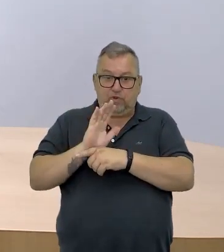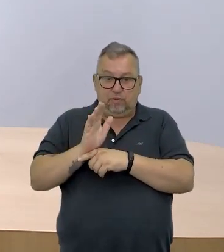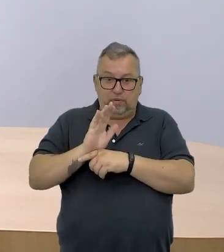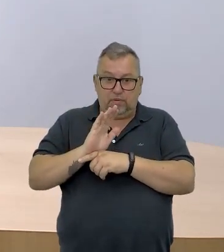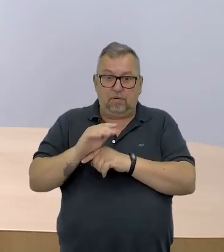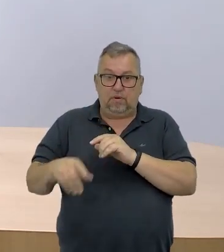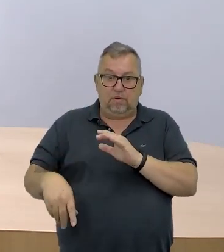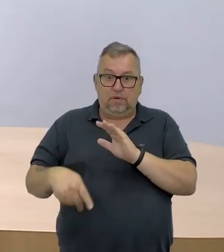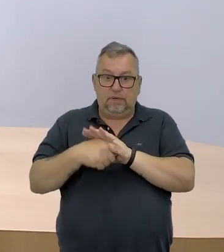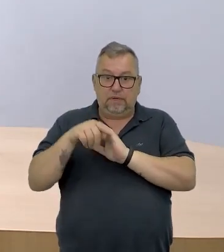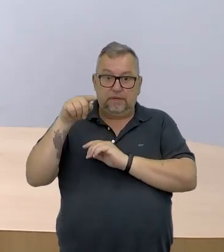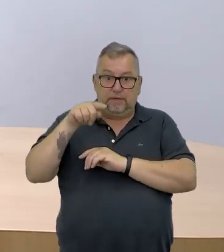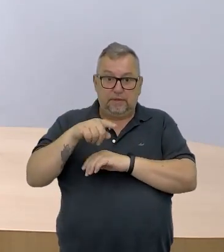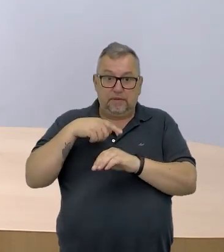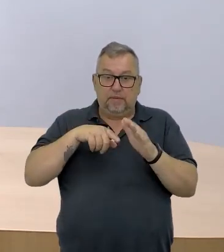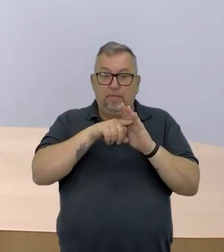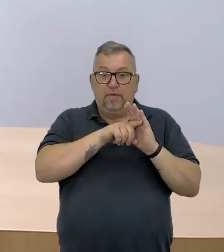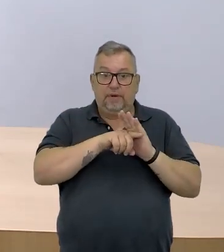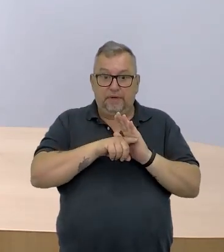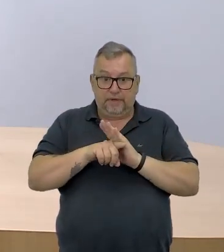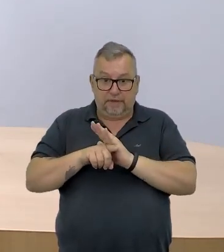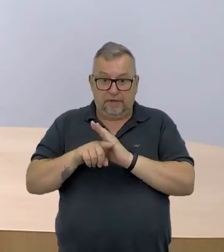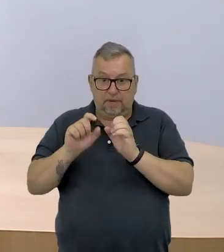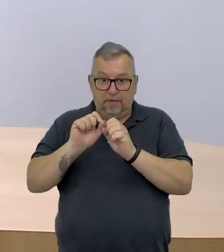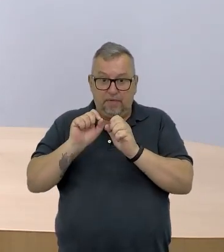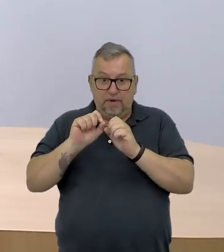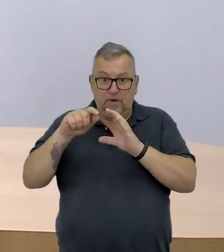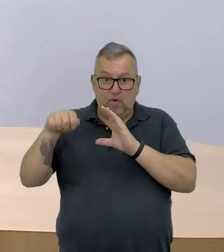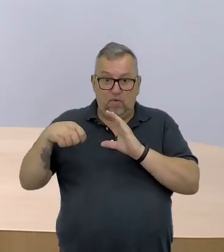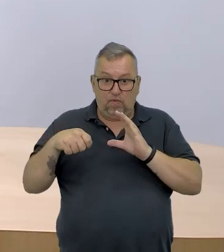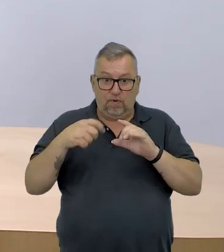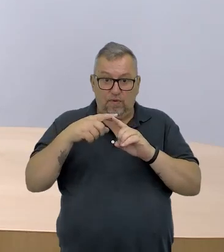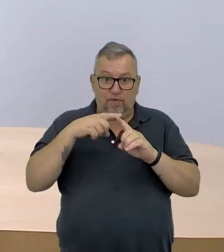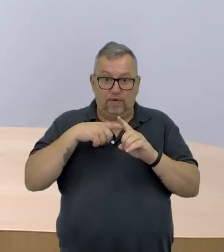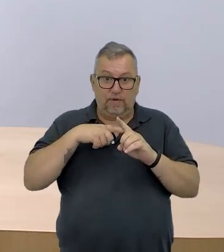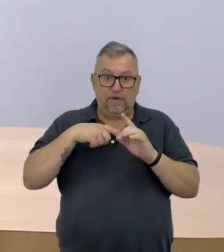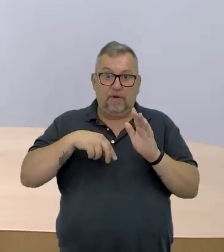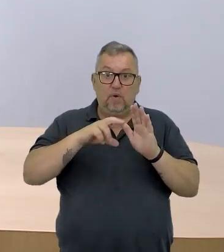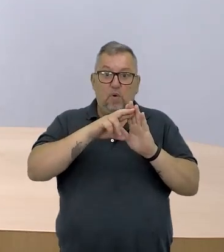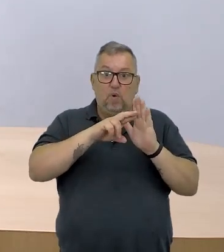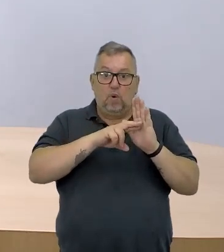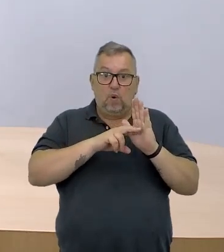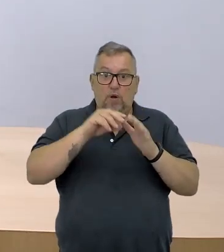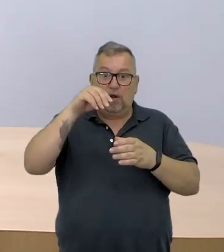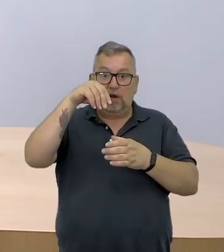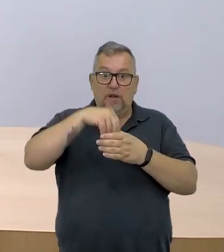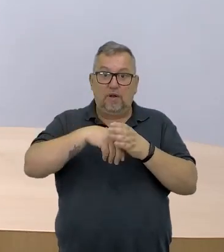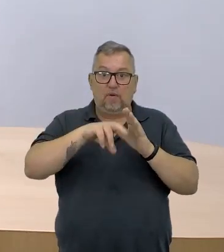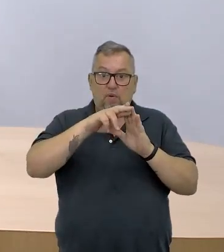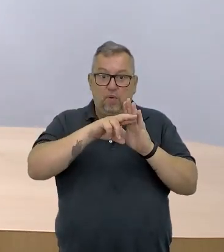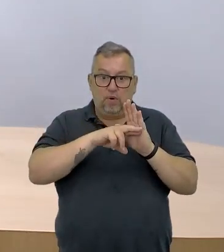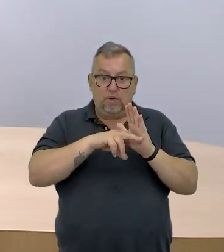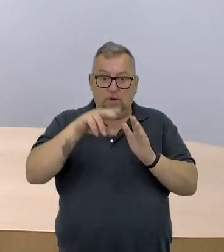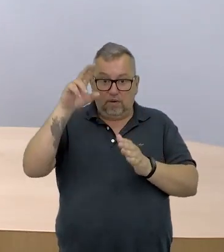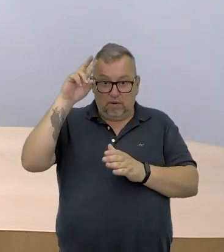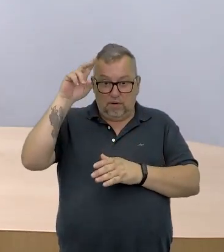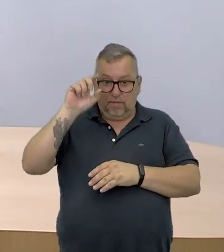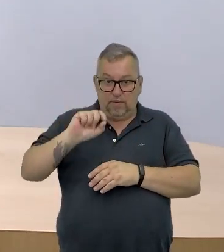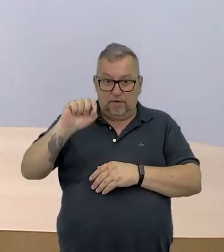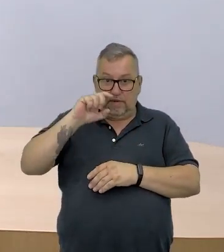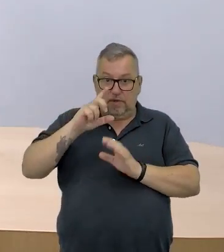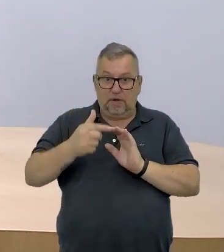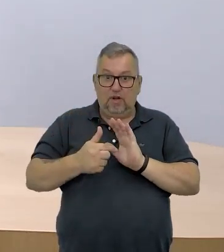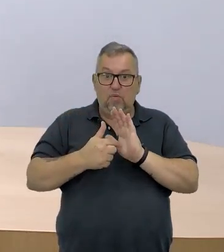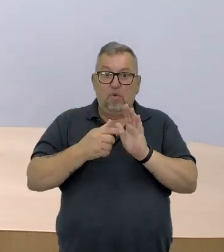respeito dessa pesquisa. Para fazer o vídeo, vocês têm que ter um roteiro. Dentro desse roteiro, lembra que tem que